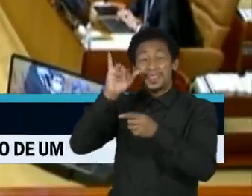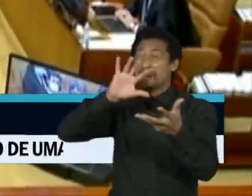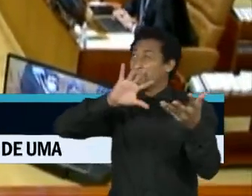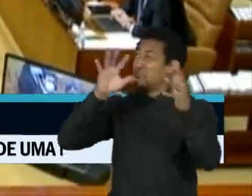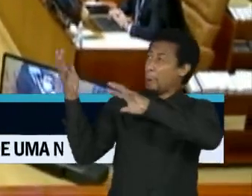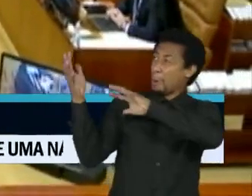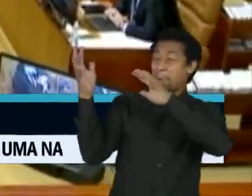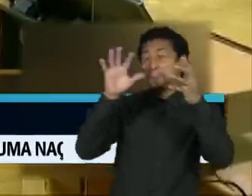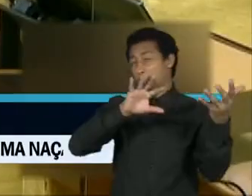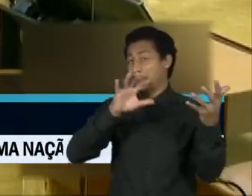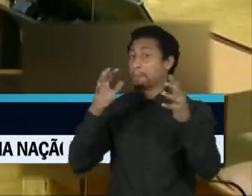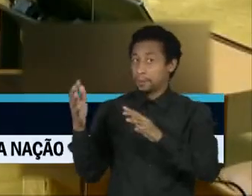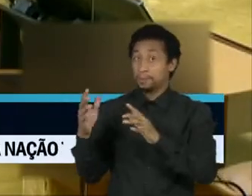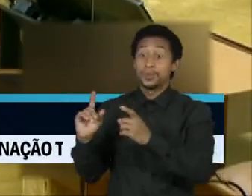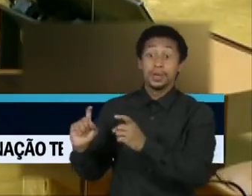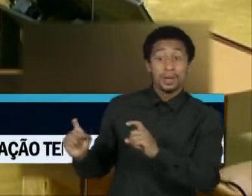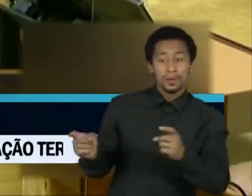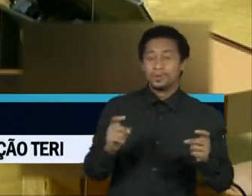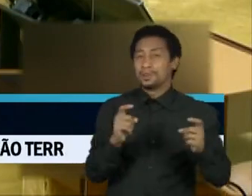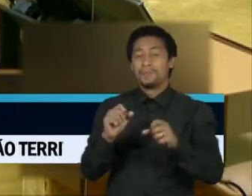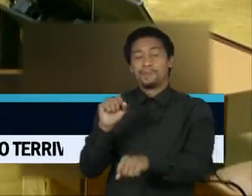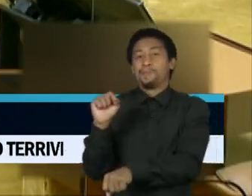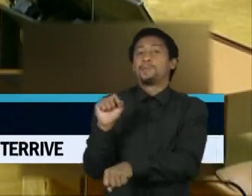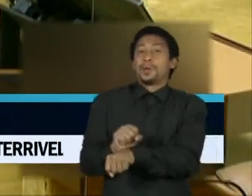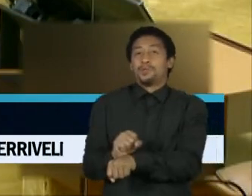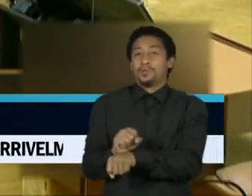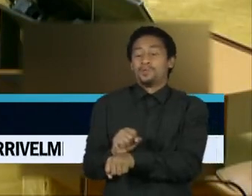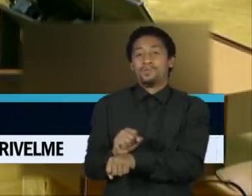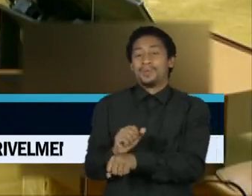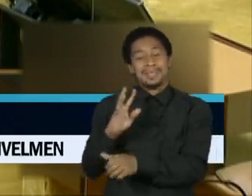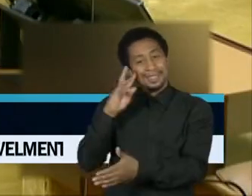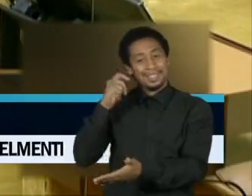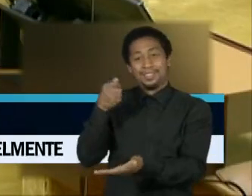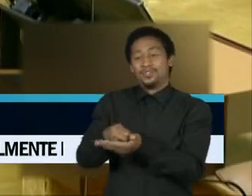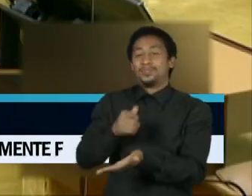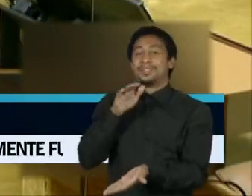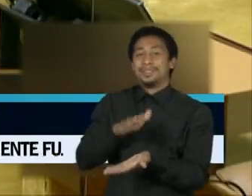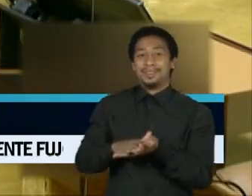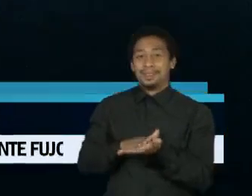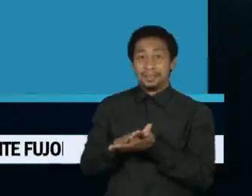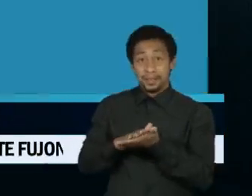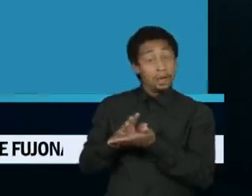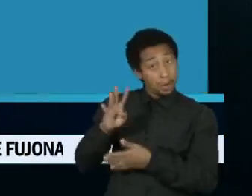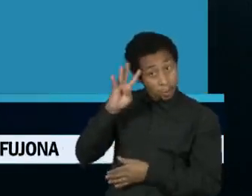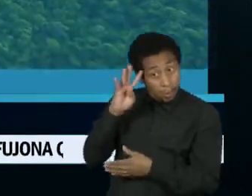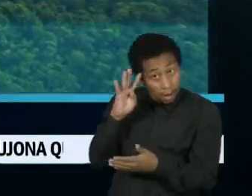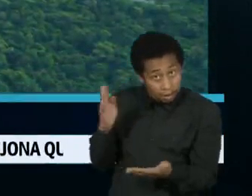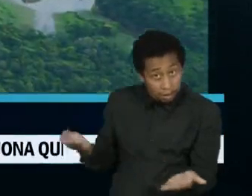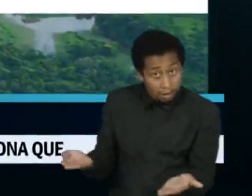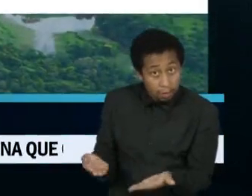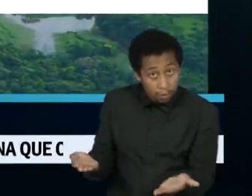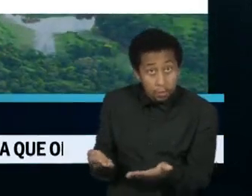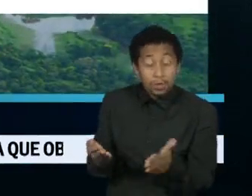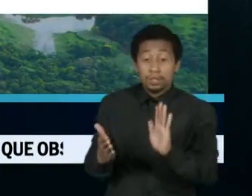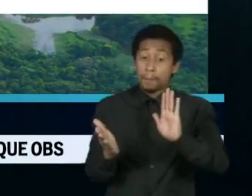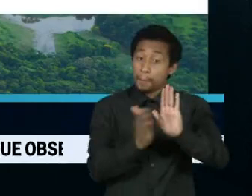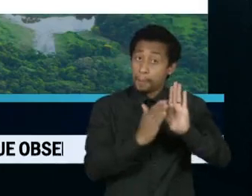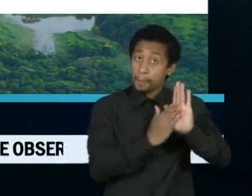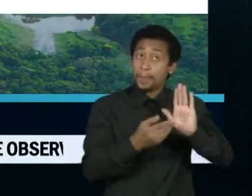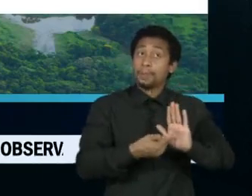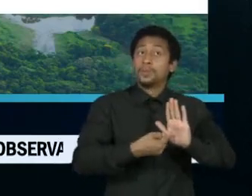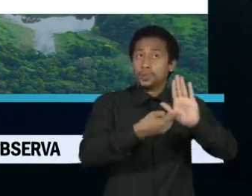suspensa sem nenhuma decisão. Além dos dois casos debatidos nesta quarta-feira, estão na pauta ações que